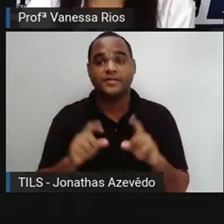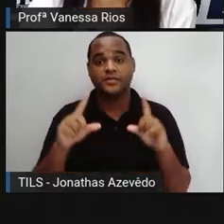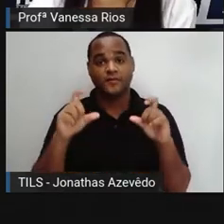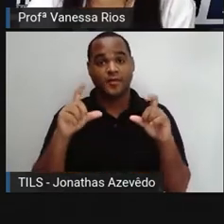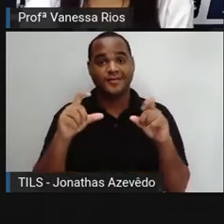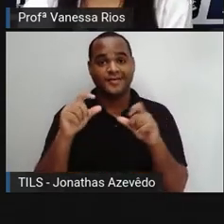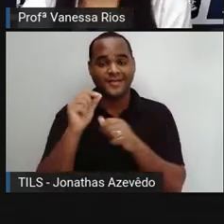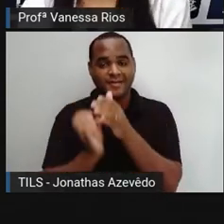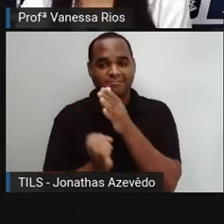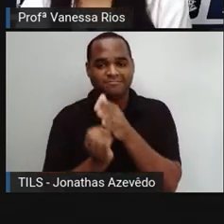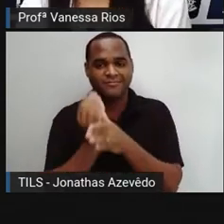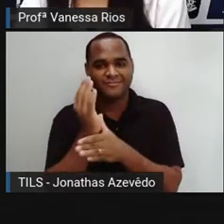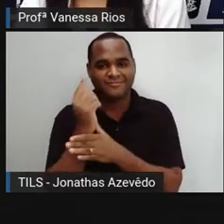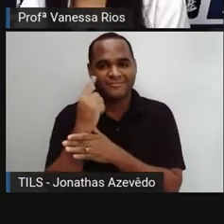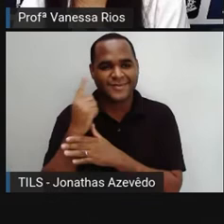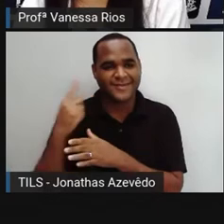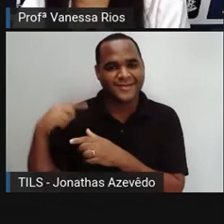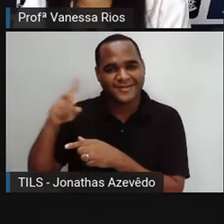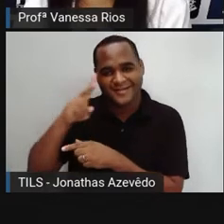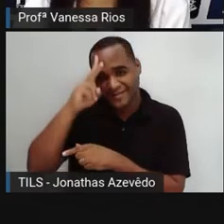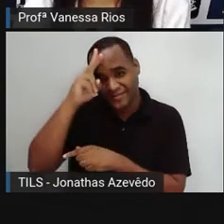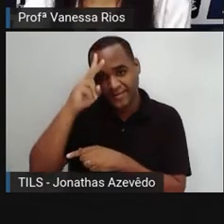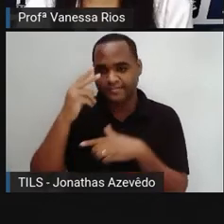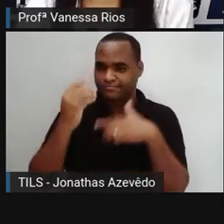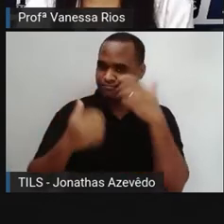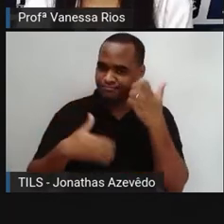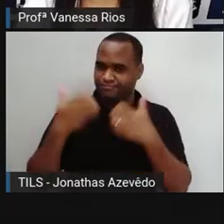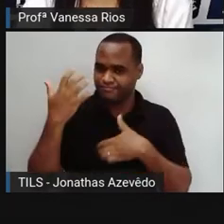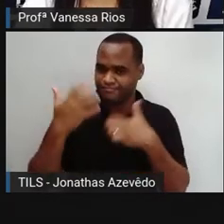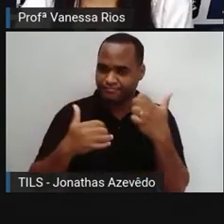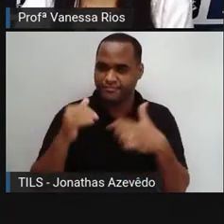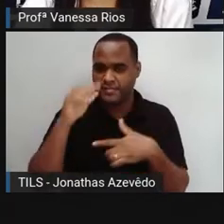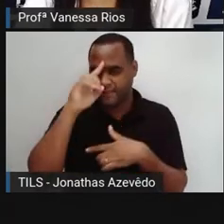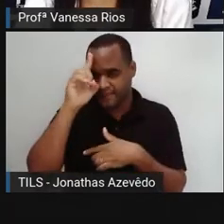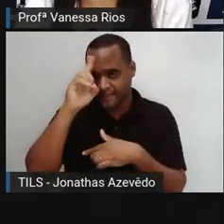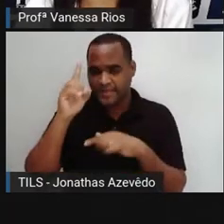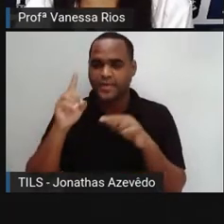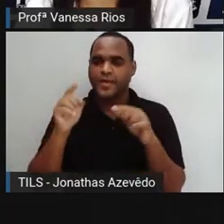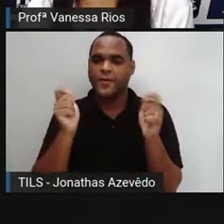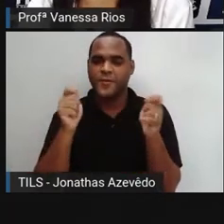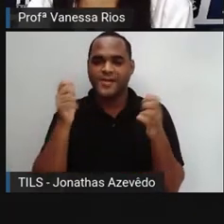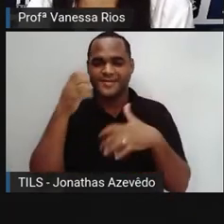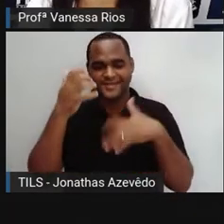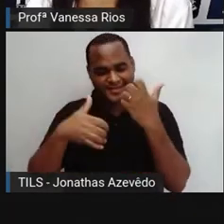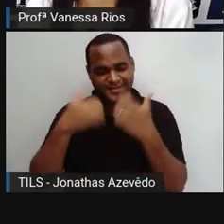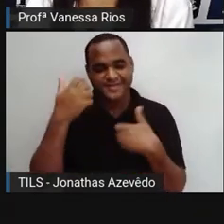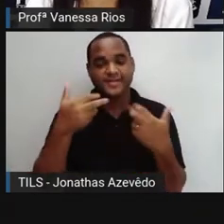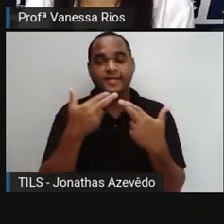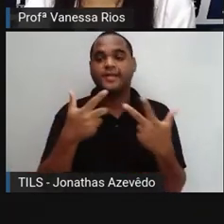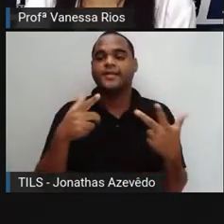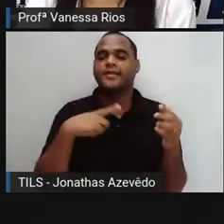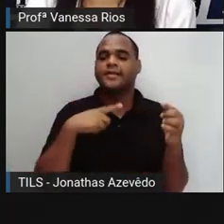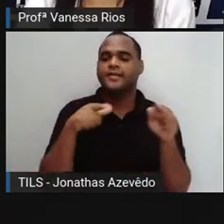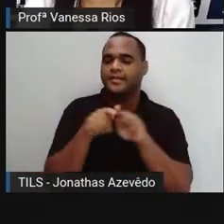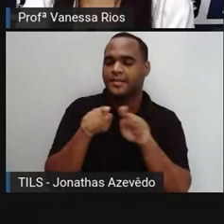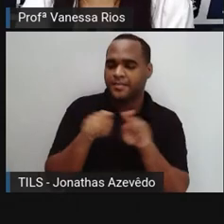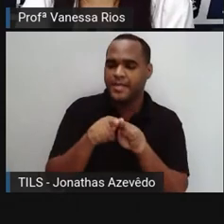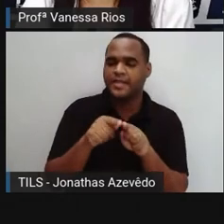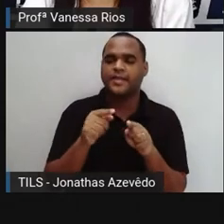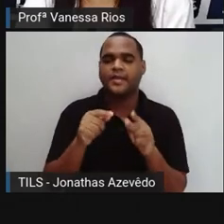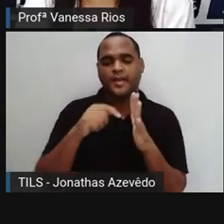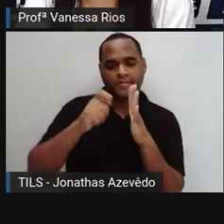surge num dado momento da história, com a intenção de registrar, não é? De trazer ali aquele